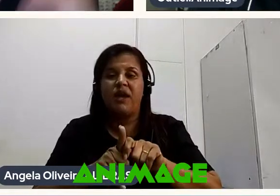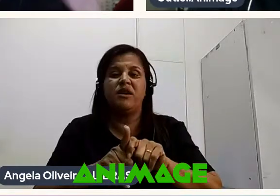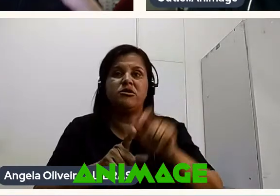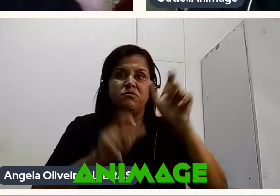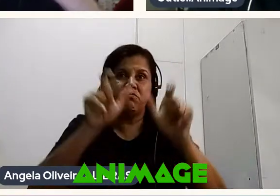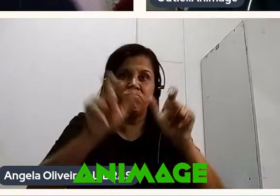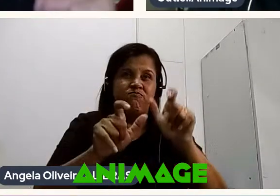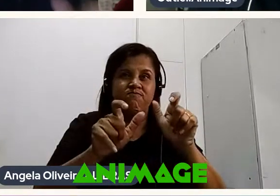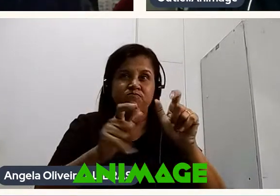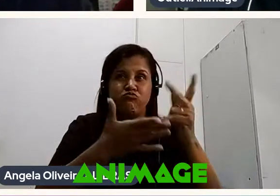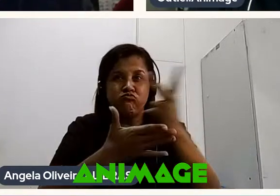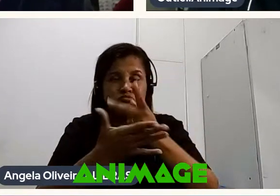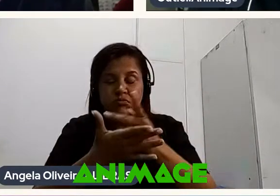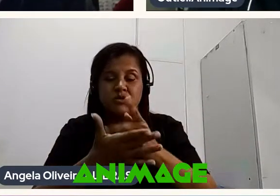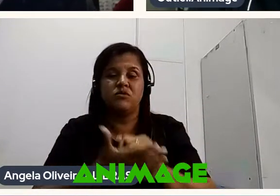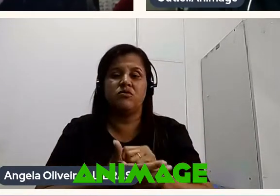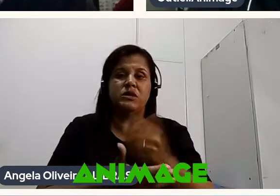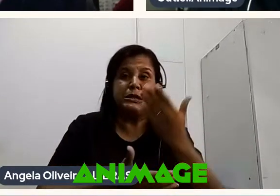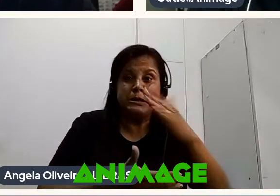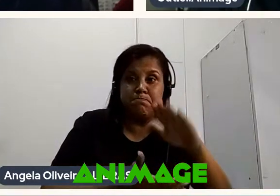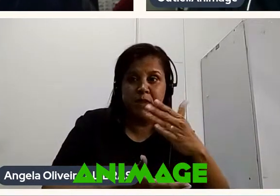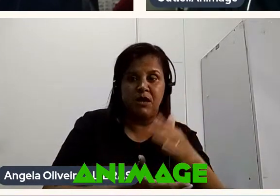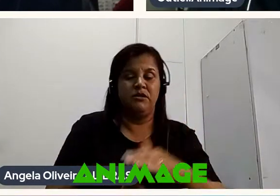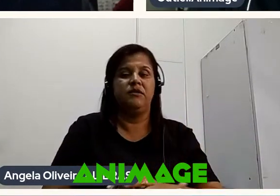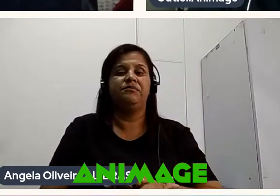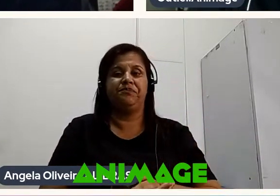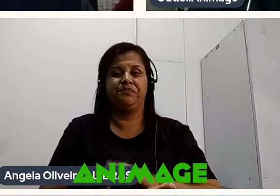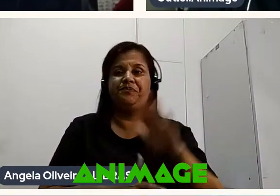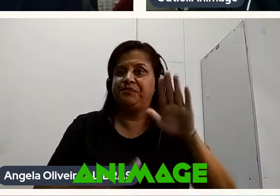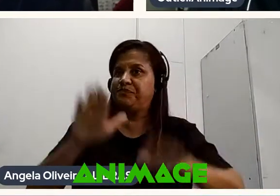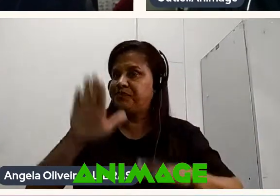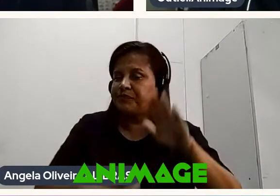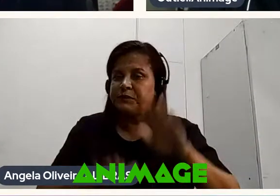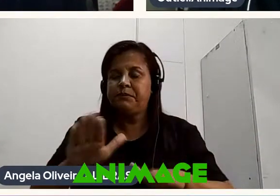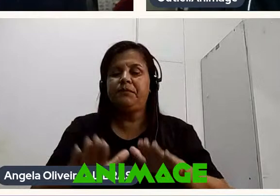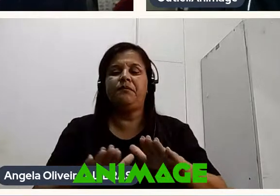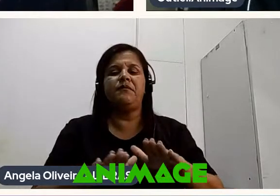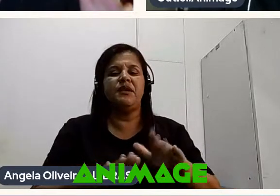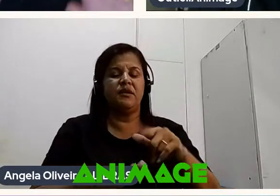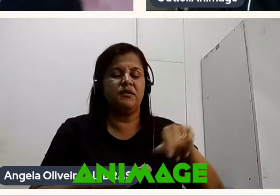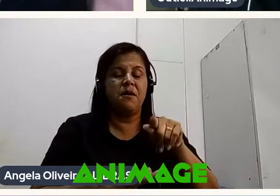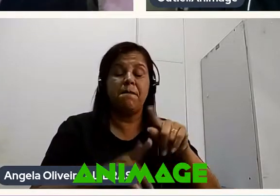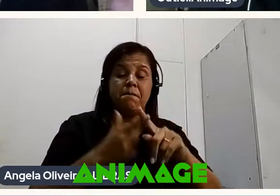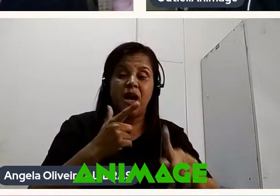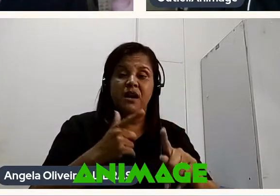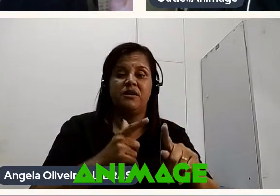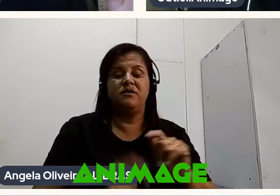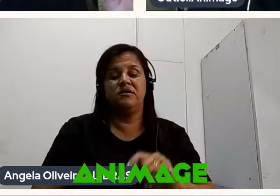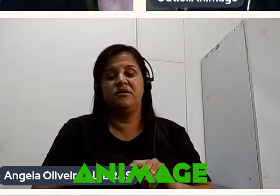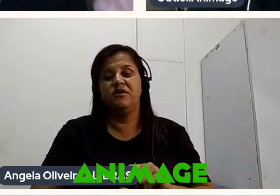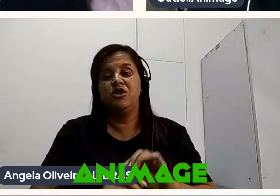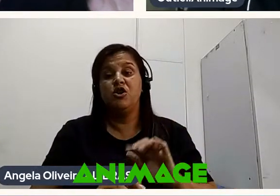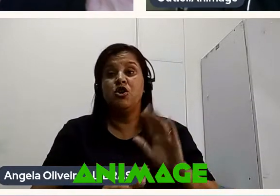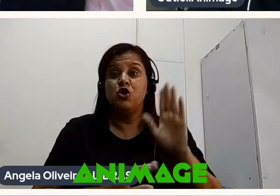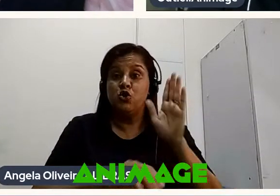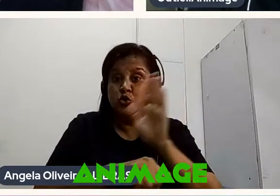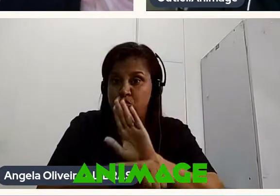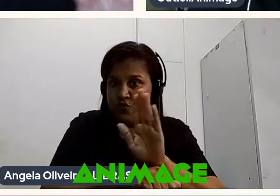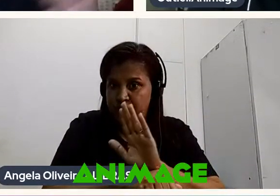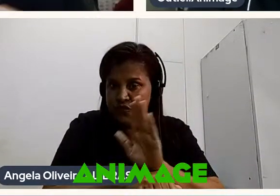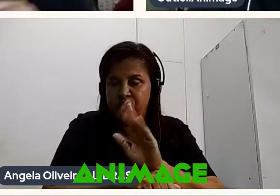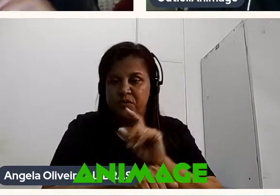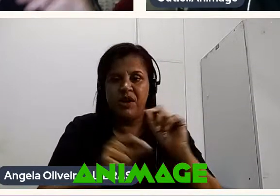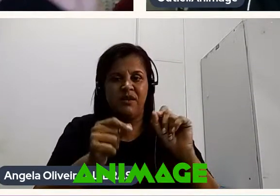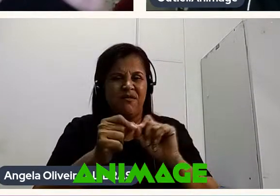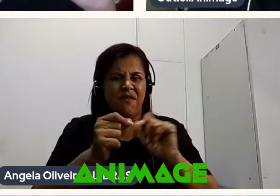Isso quando Isso em média Né Às vezes depende Da cena rende mais Mas assim No filme A gente fez